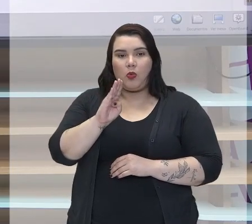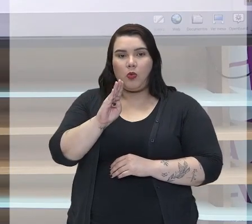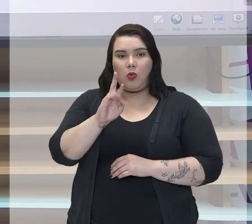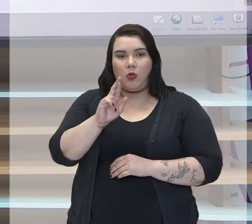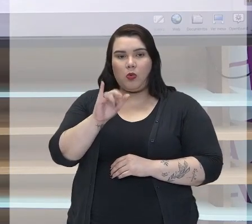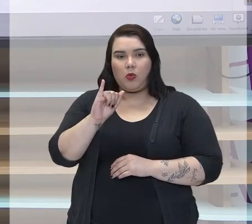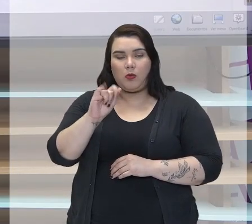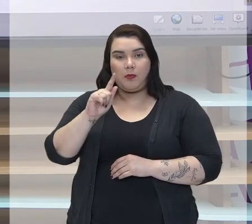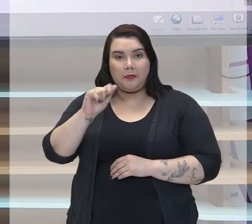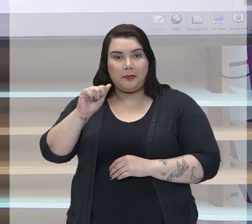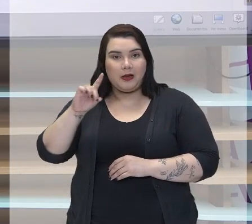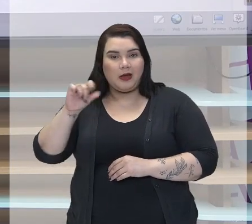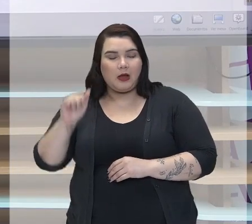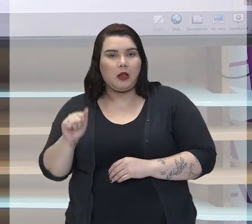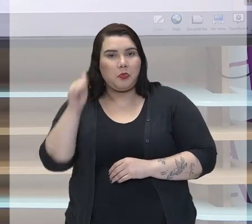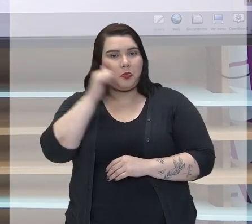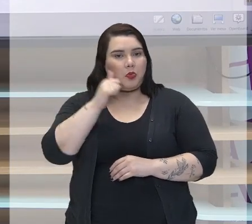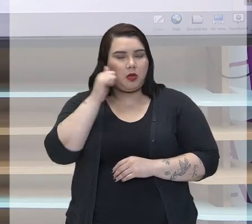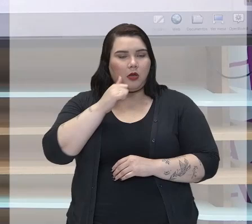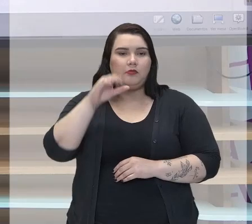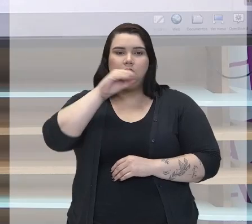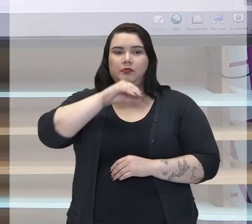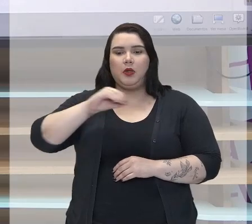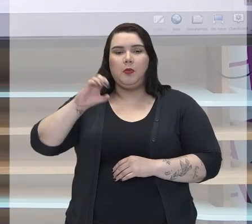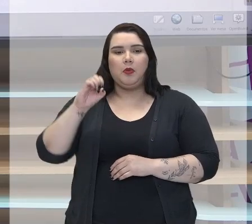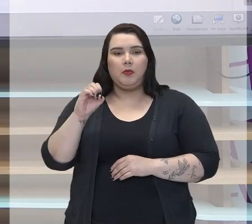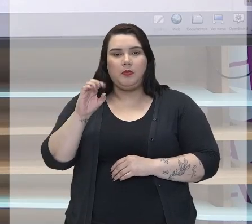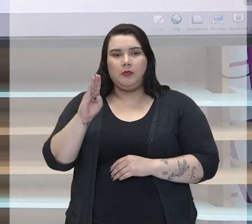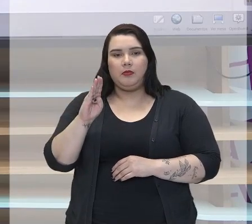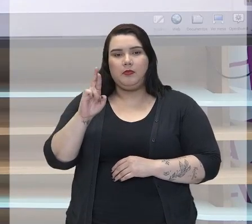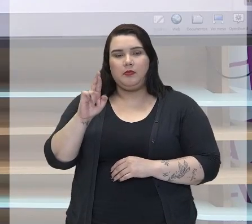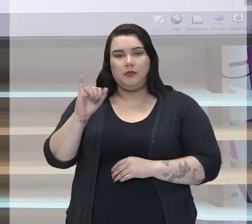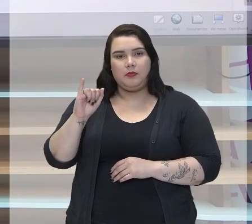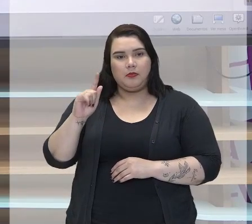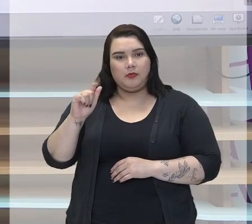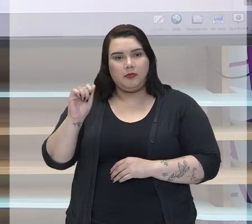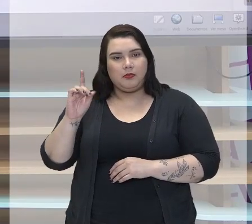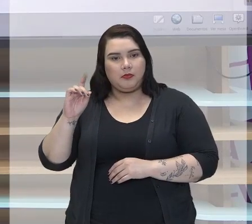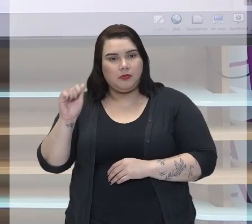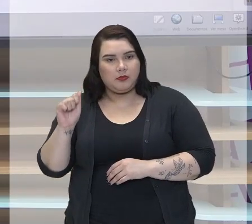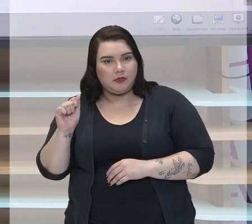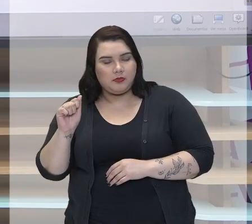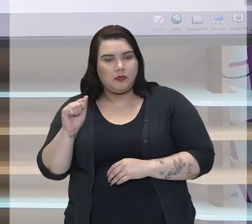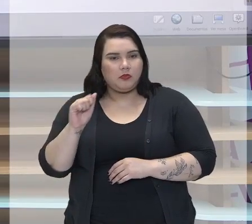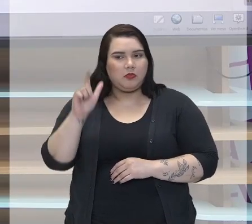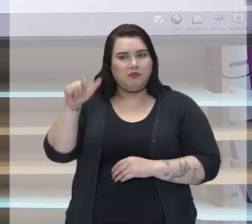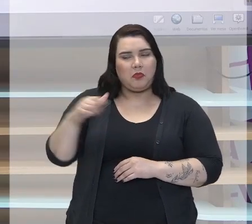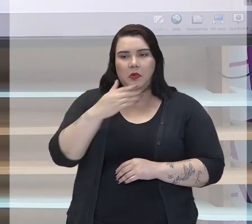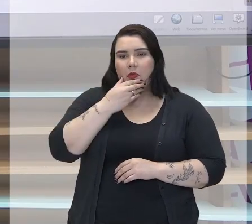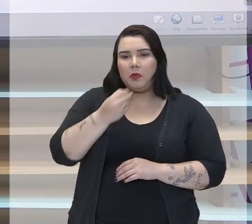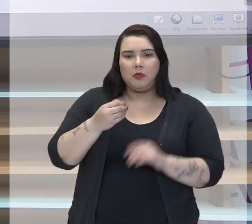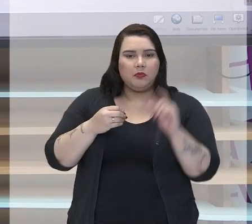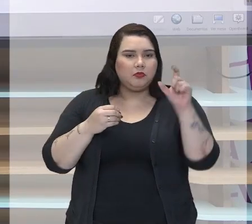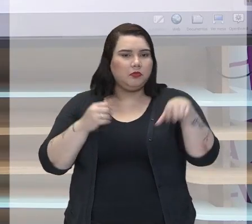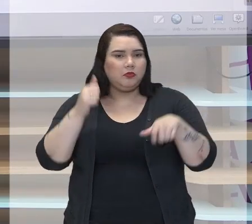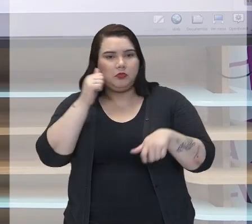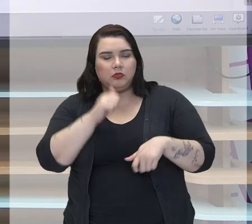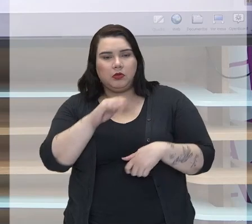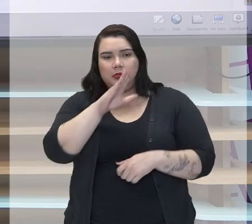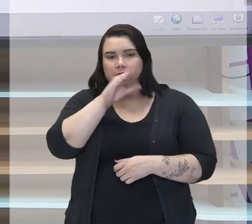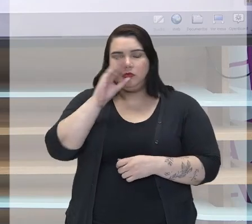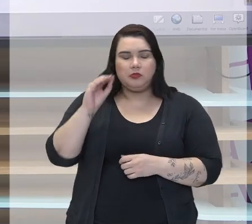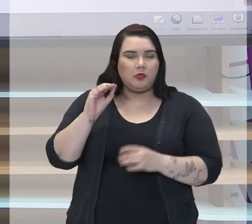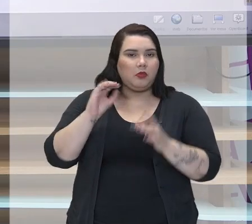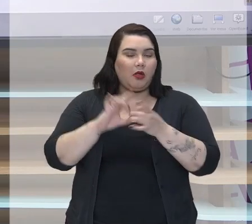Gênero feminino. Sempre vai dizer obrigada. Para o homem, para a mulher, para a criança,